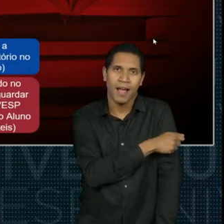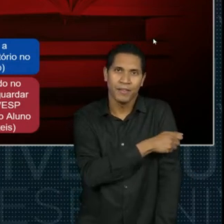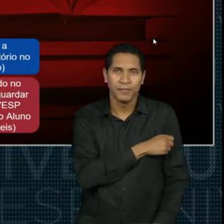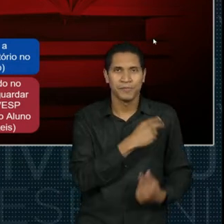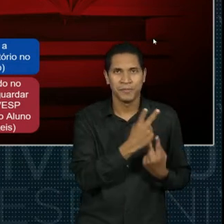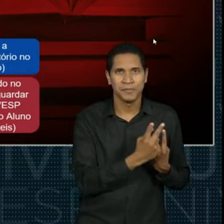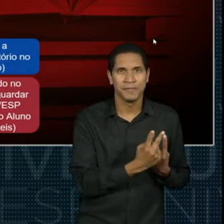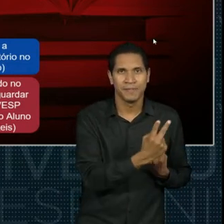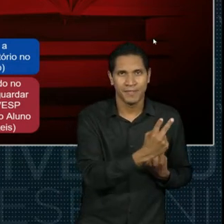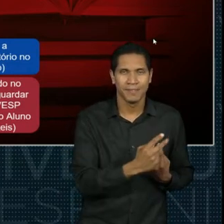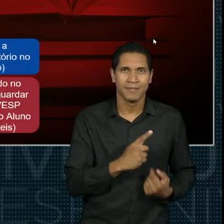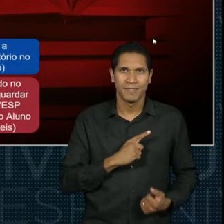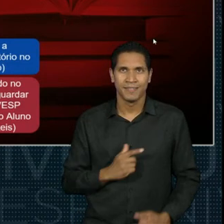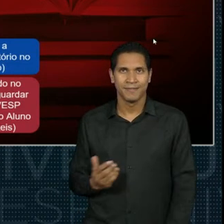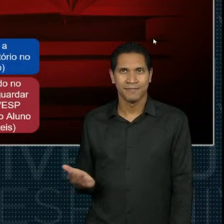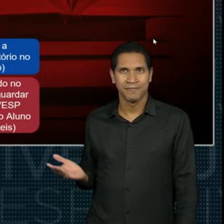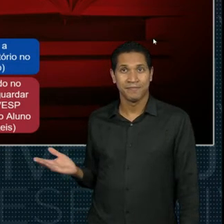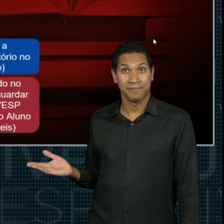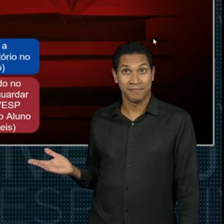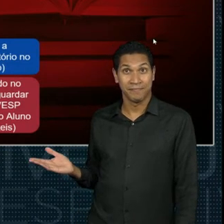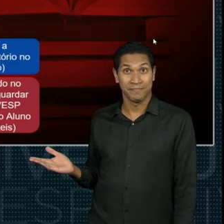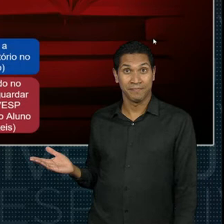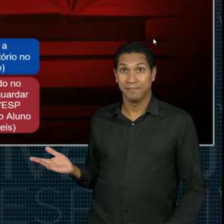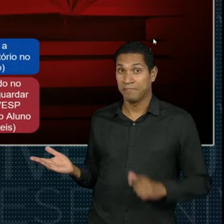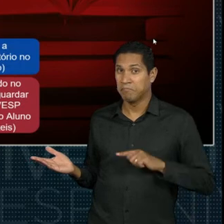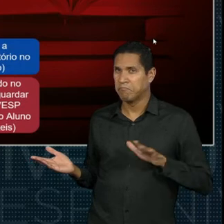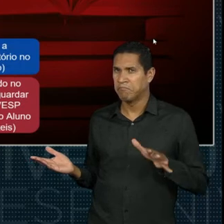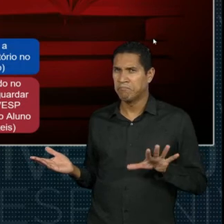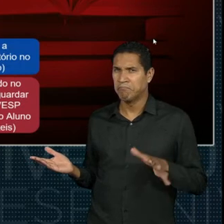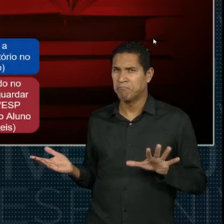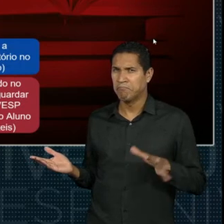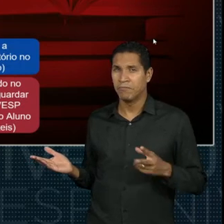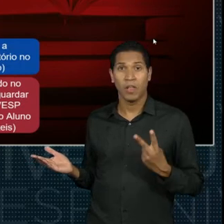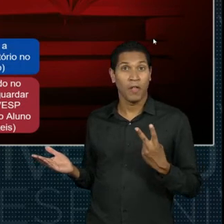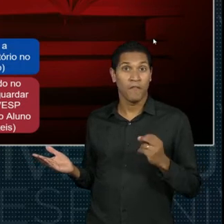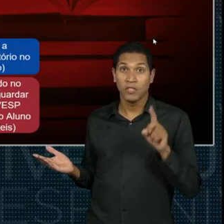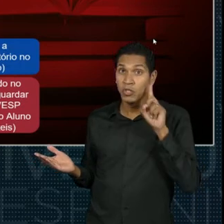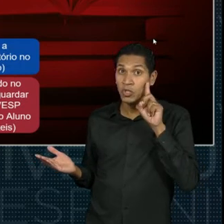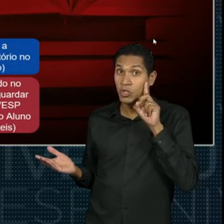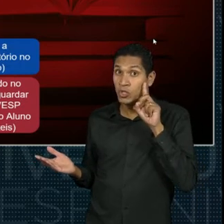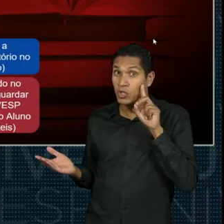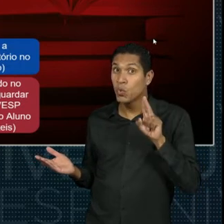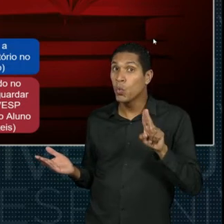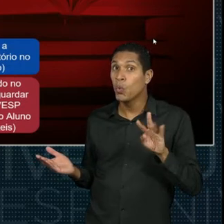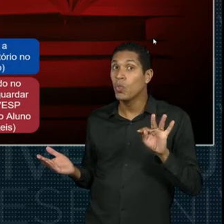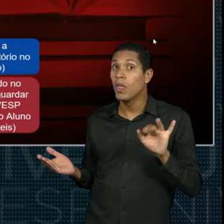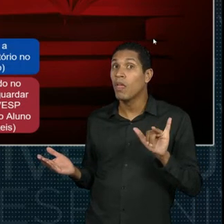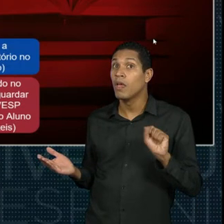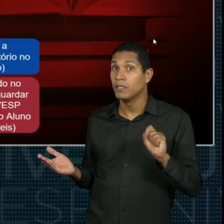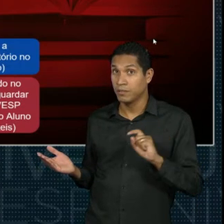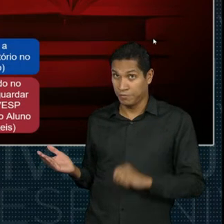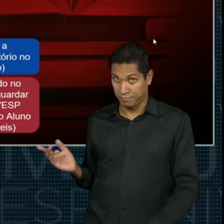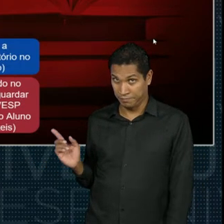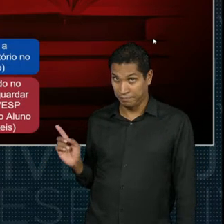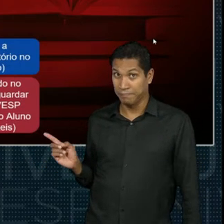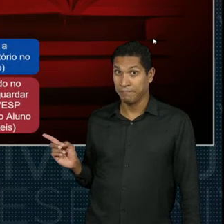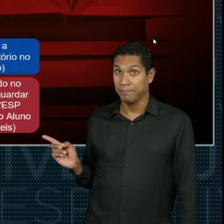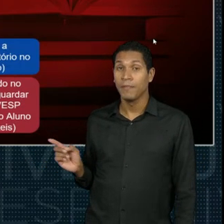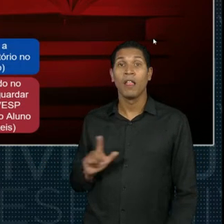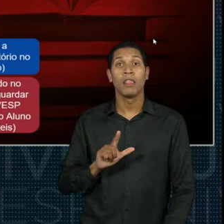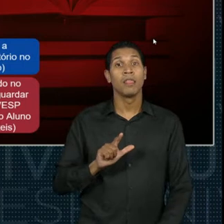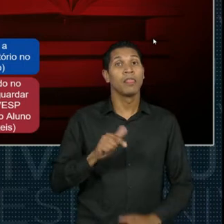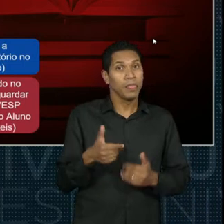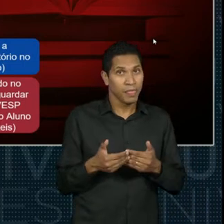vai ter uma espera de mais ou menos 20 dias úteis e após esse período